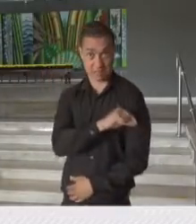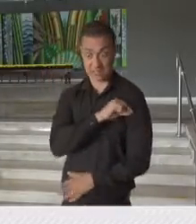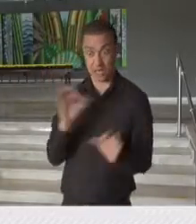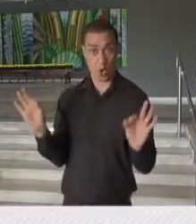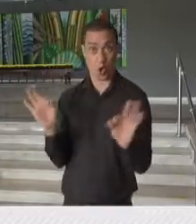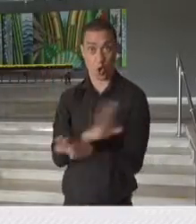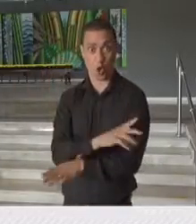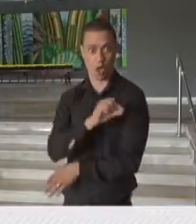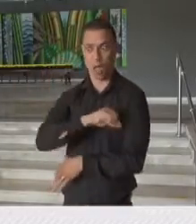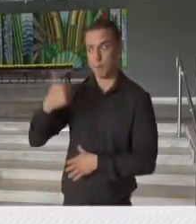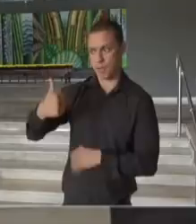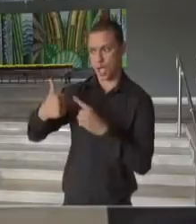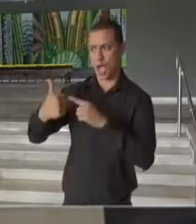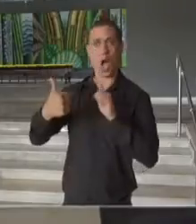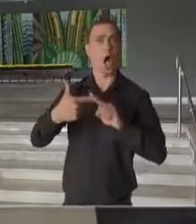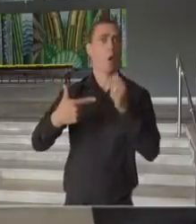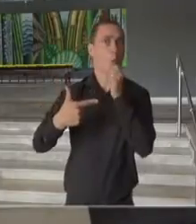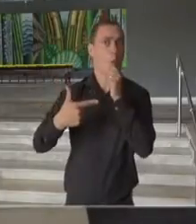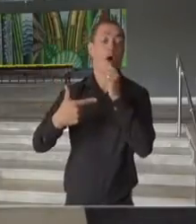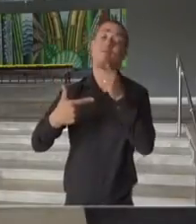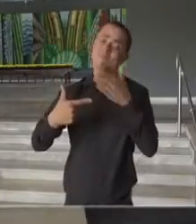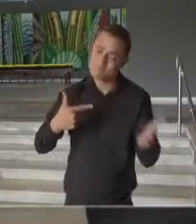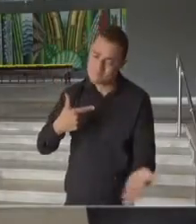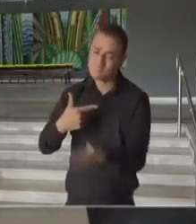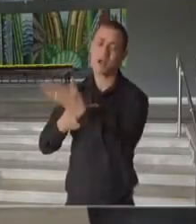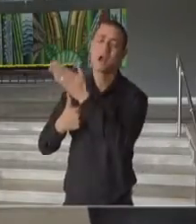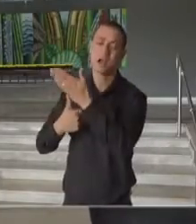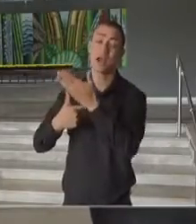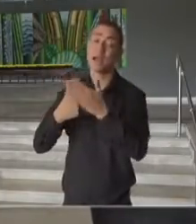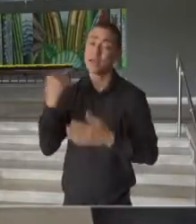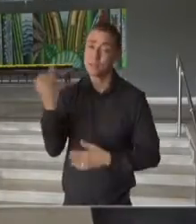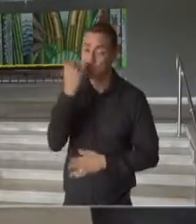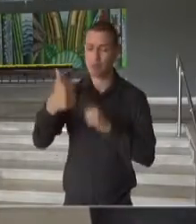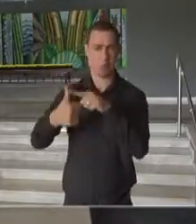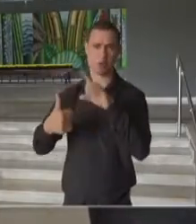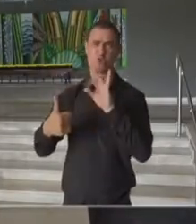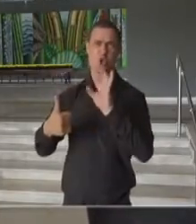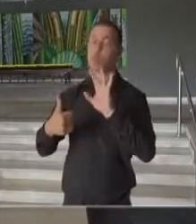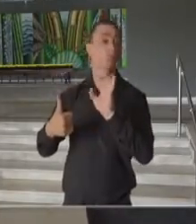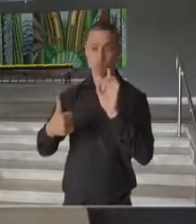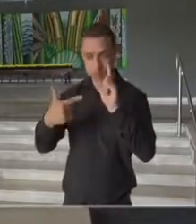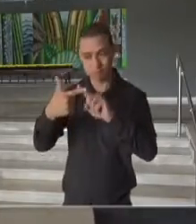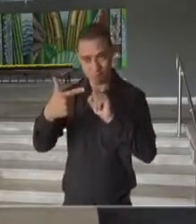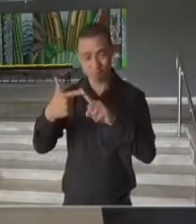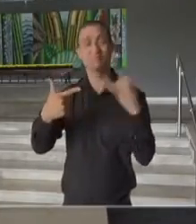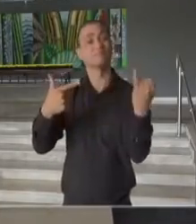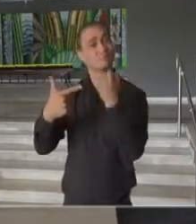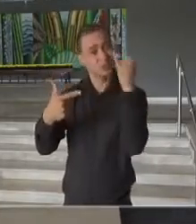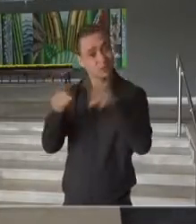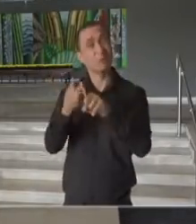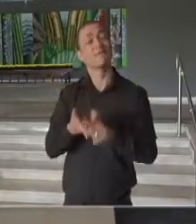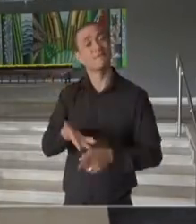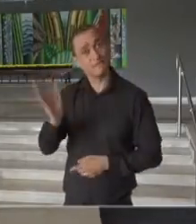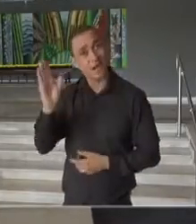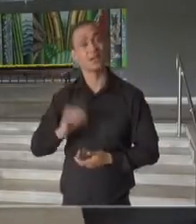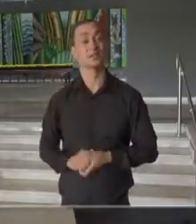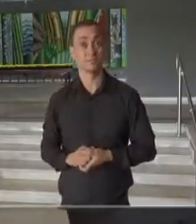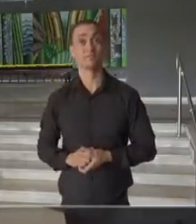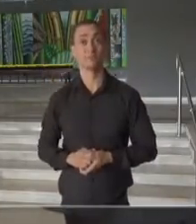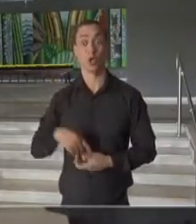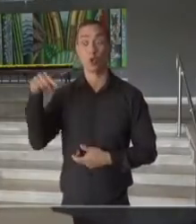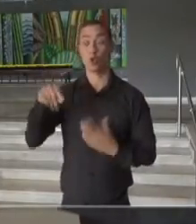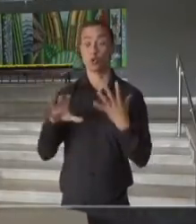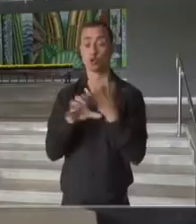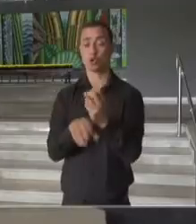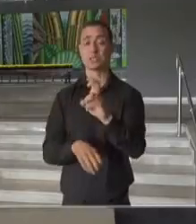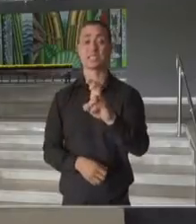esquema vacinal, volte à unidade básica de saúde e tome a sua vacina. Hoje, temos cerca de 5